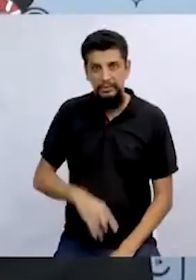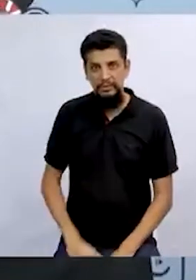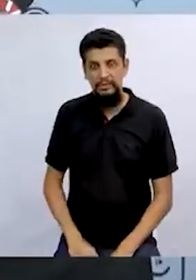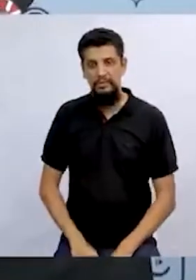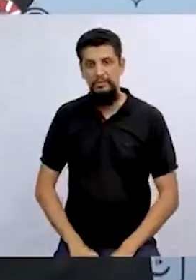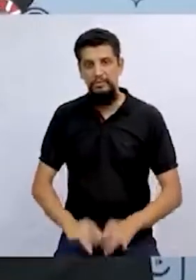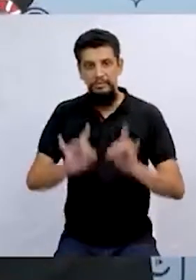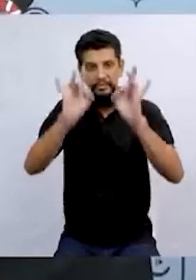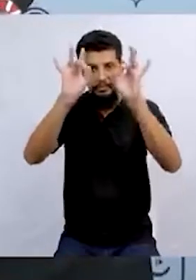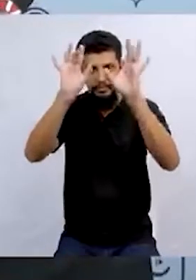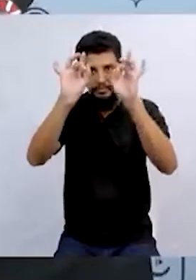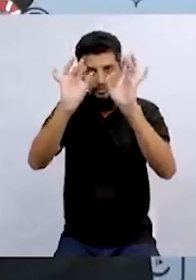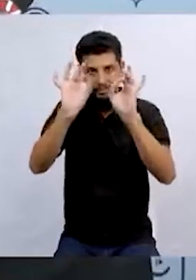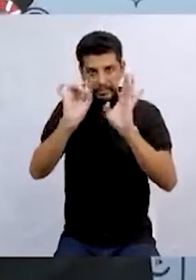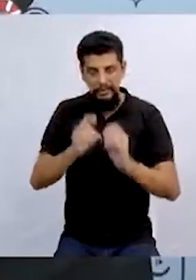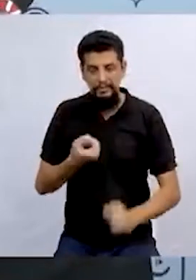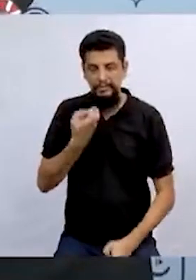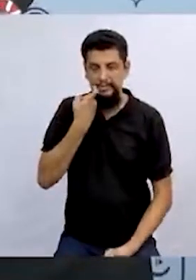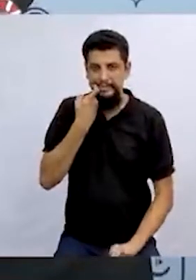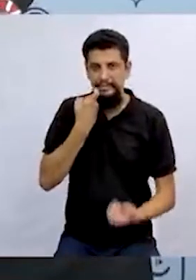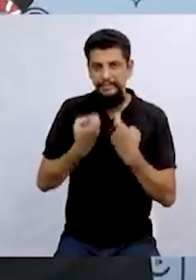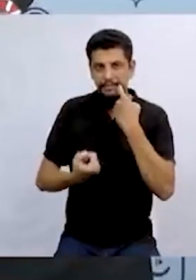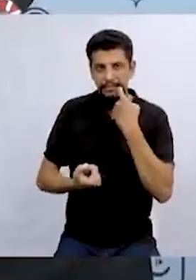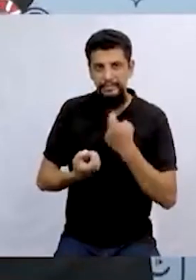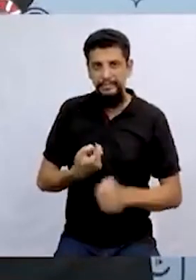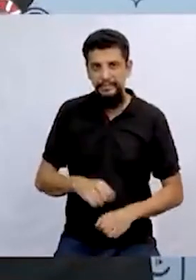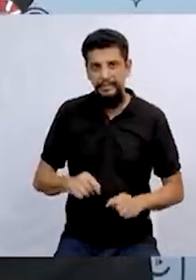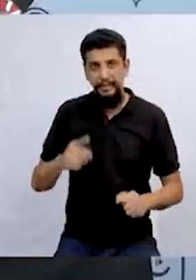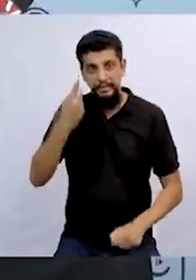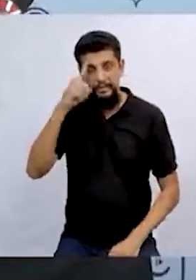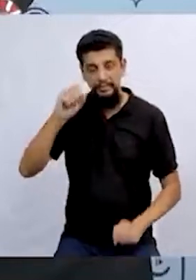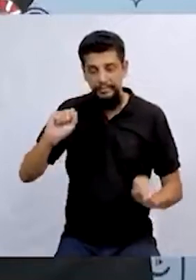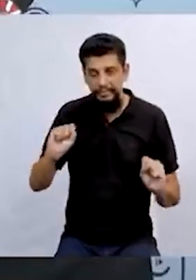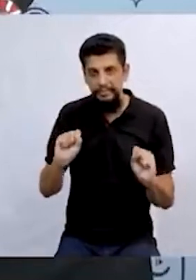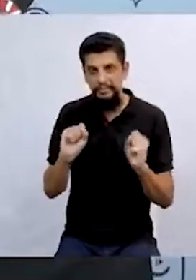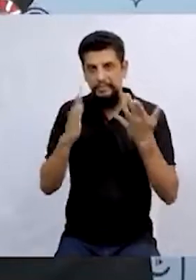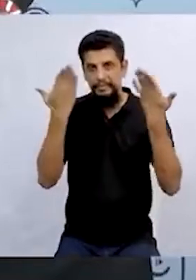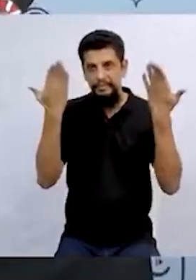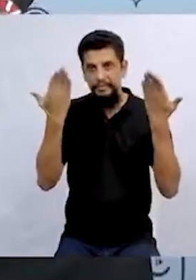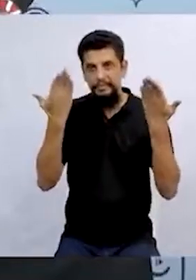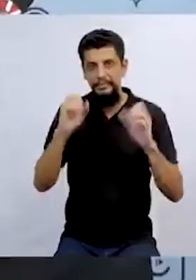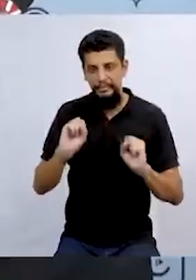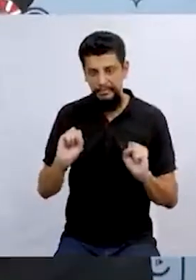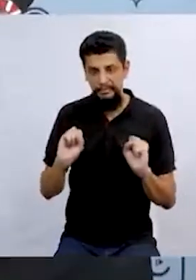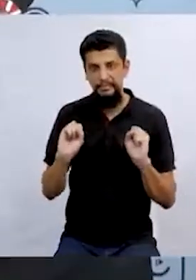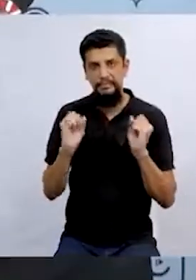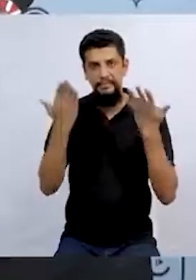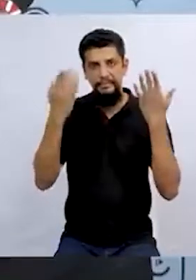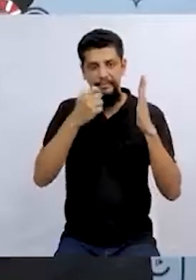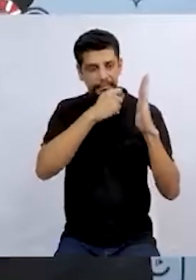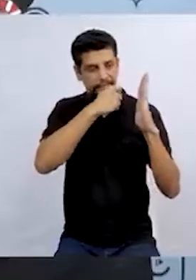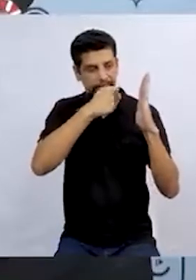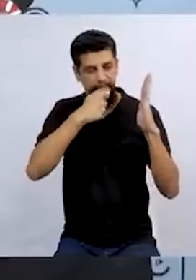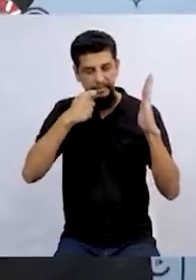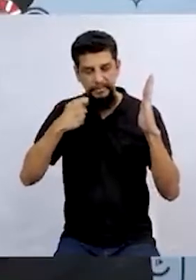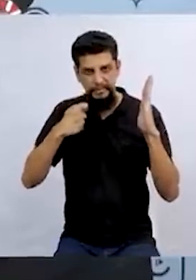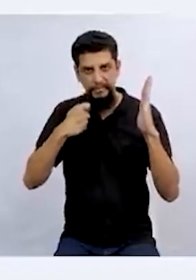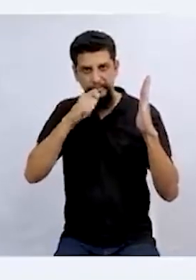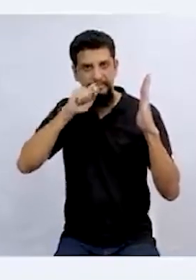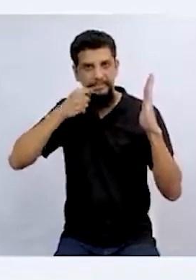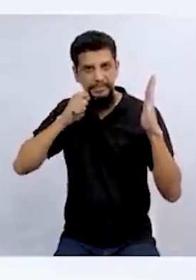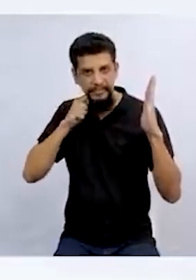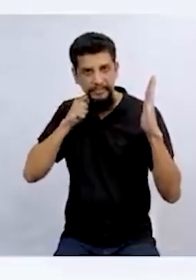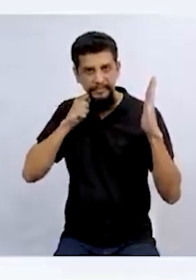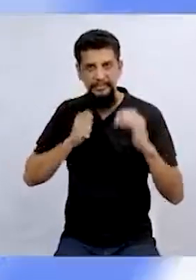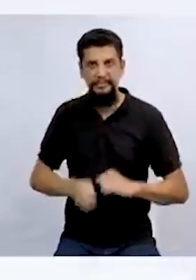ritual coletivo. Sexta-feira é dia de festa. A festa do batom borrado.